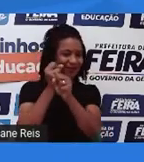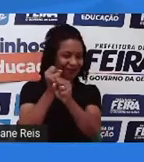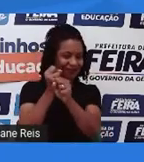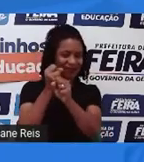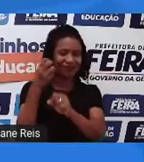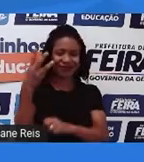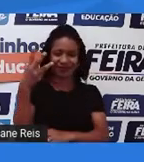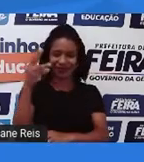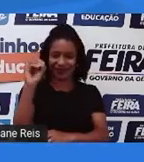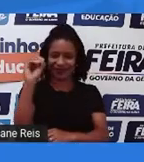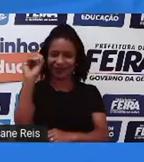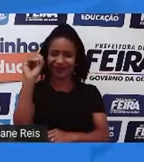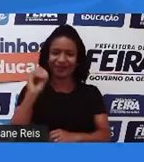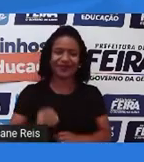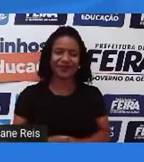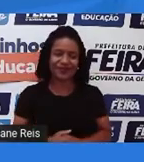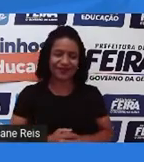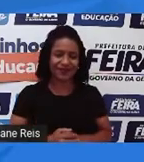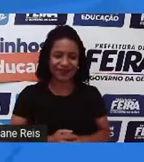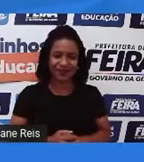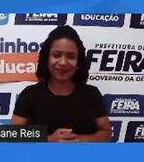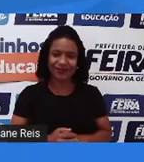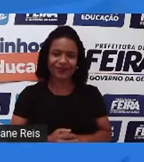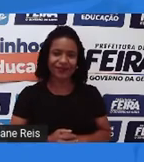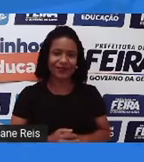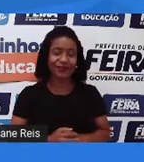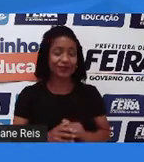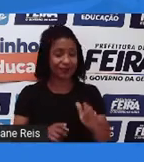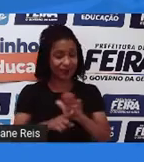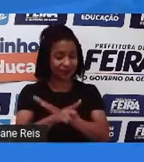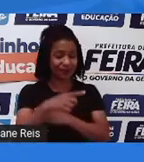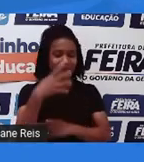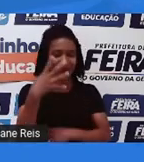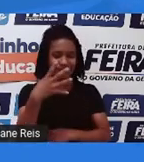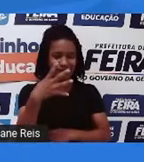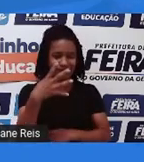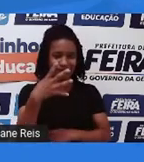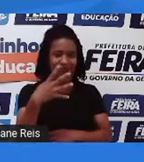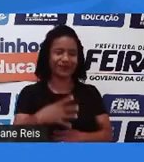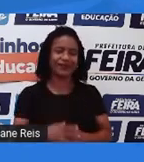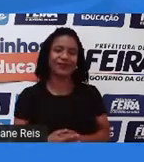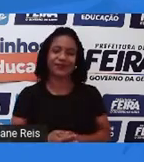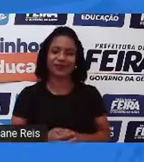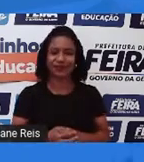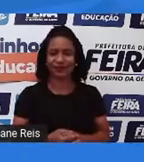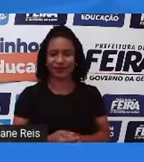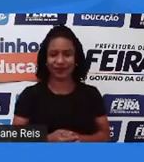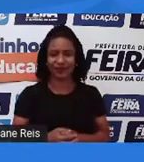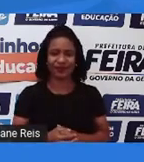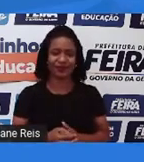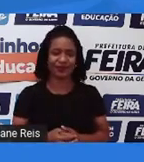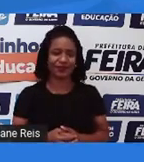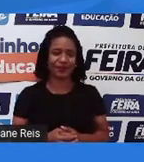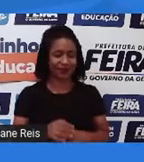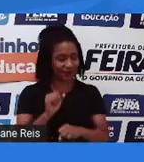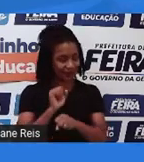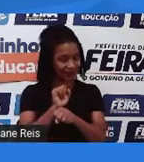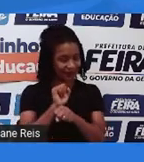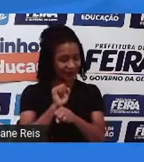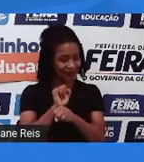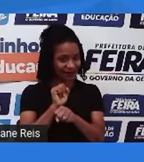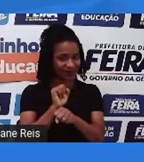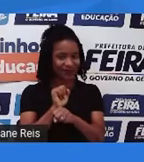30 pontos. 30 pontos. Ok? So, question number four. Just a moment, please, students.